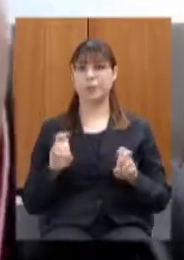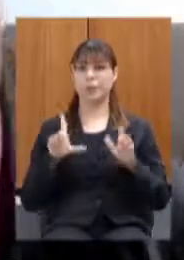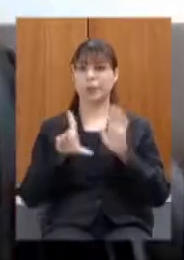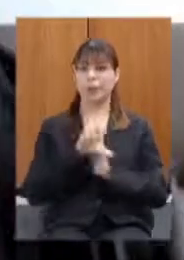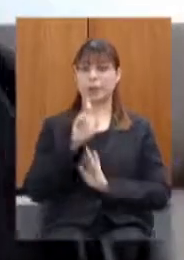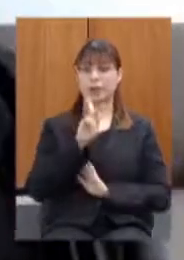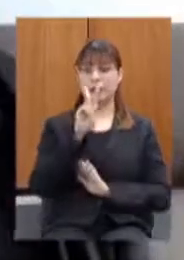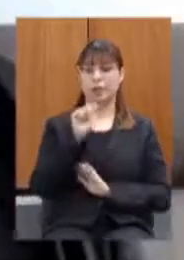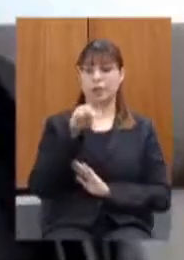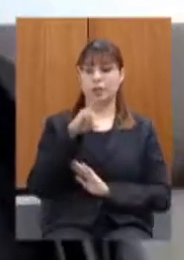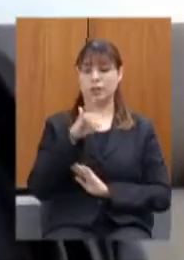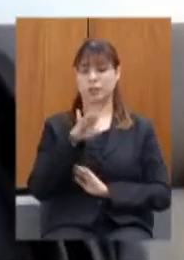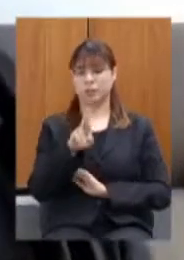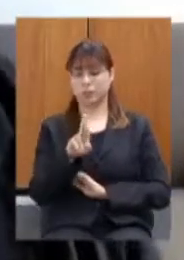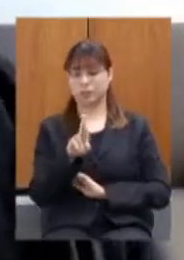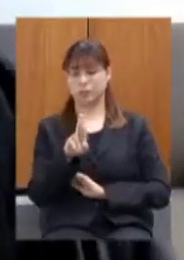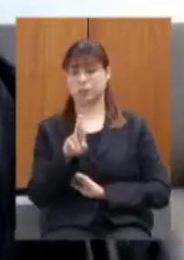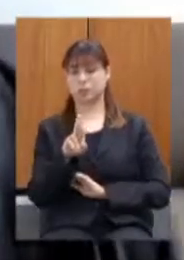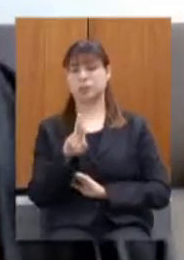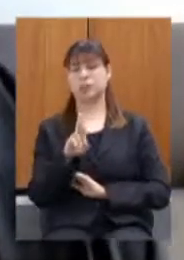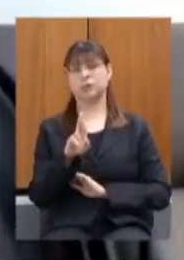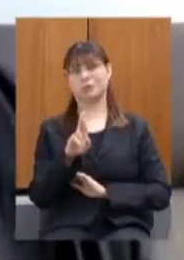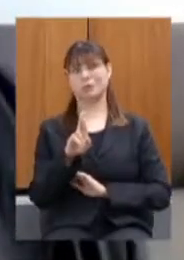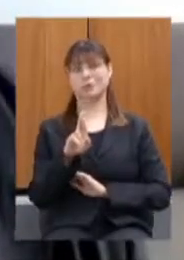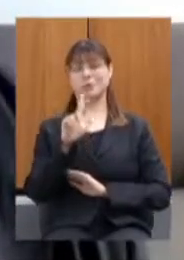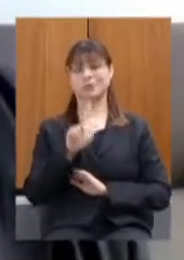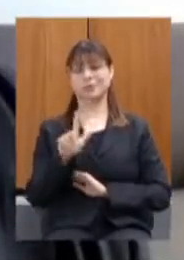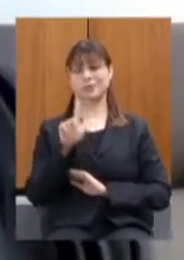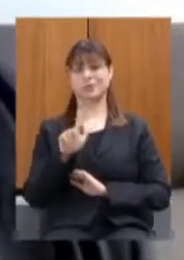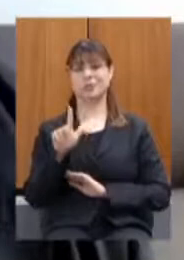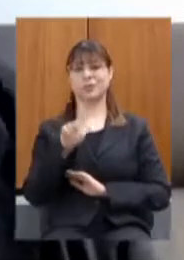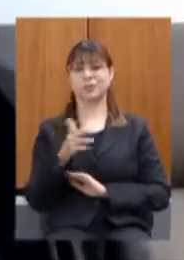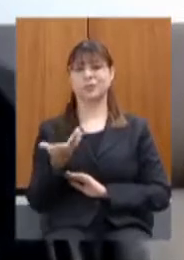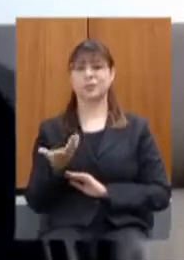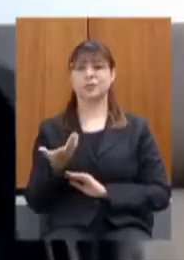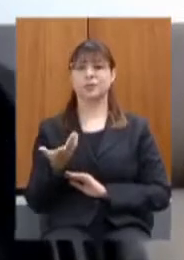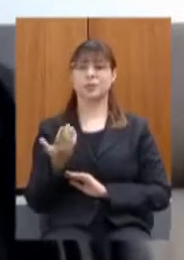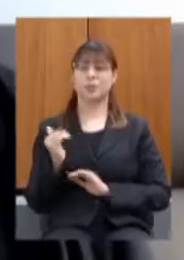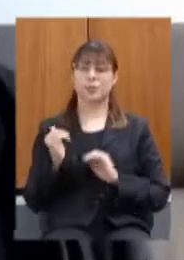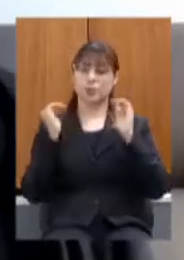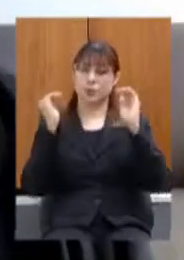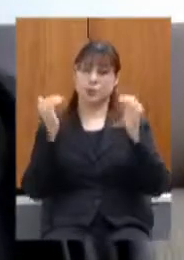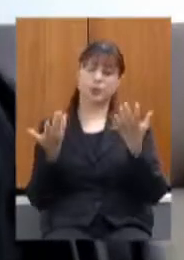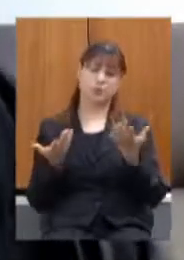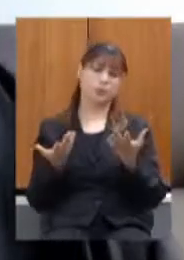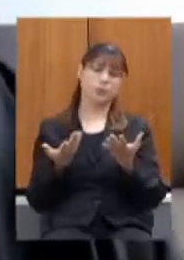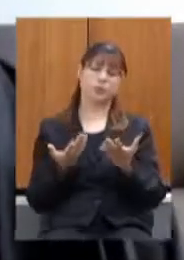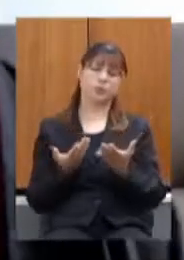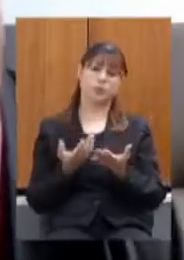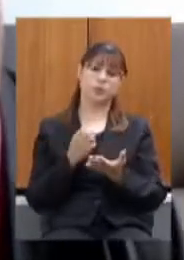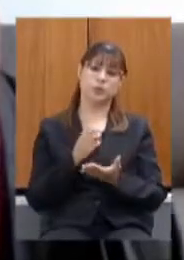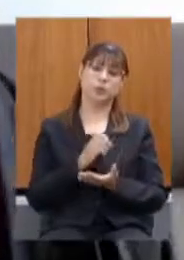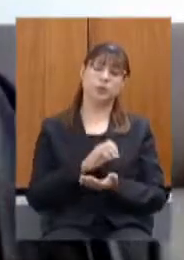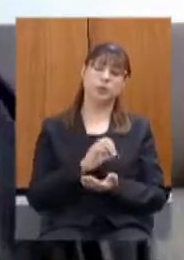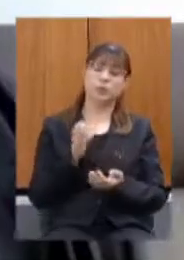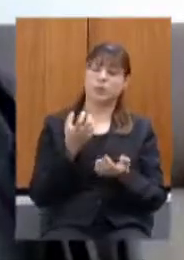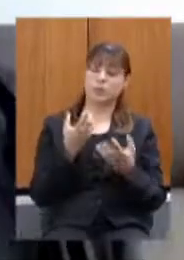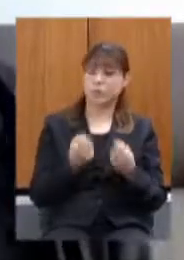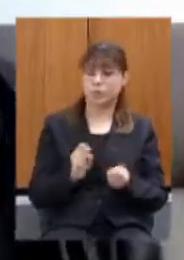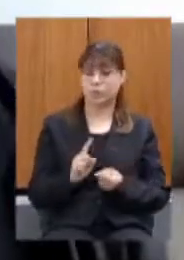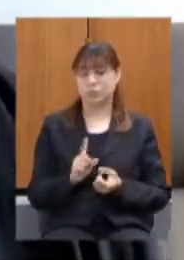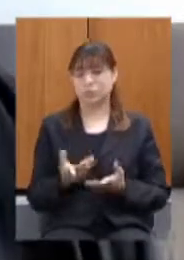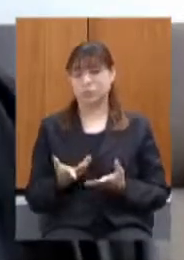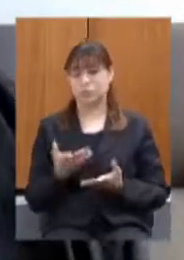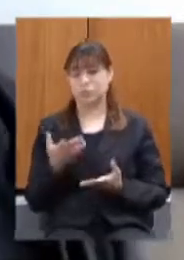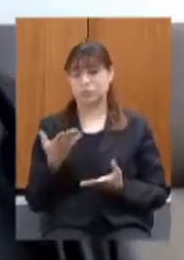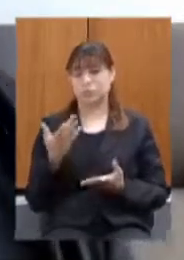é que é claro que o Supremo define isso até porque essa essa reivindicação não é antiga não sei de